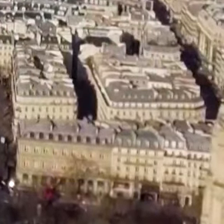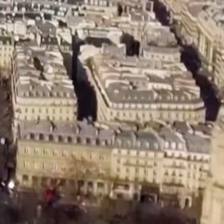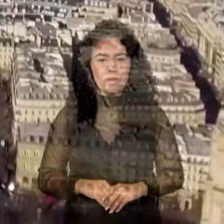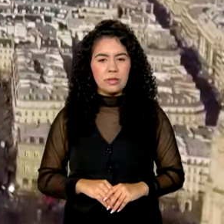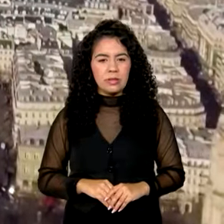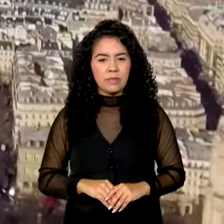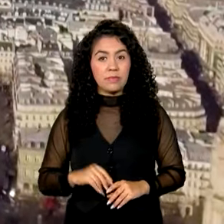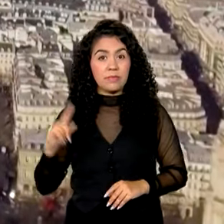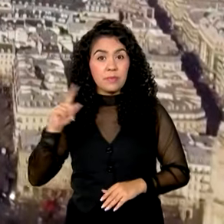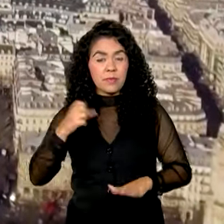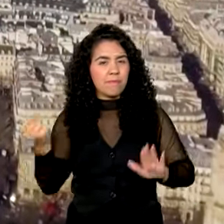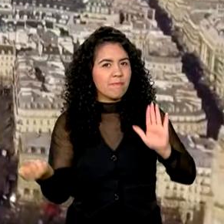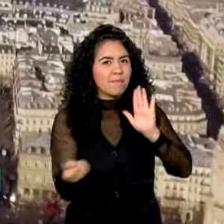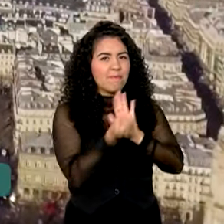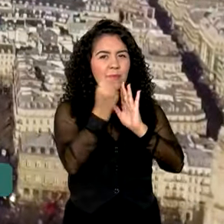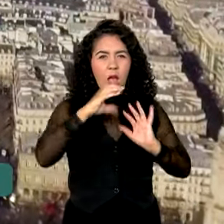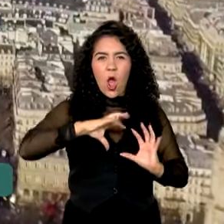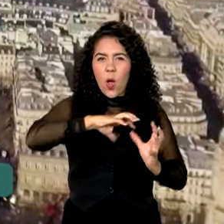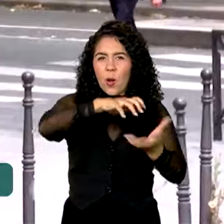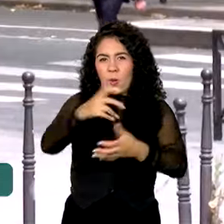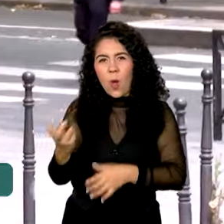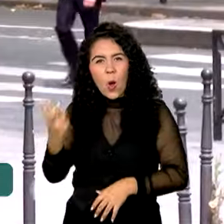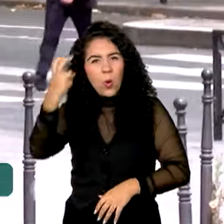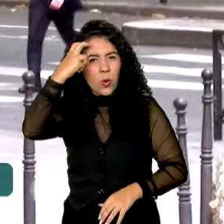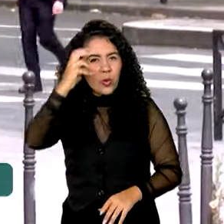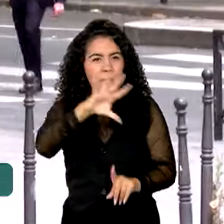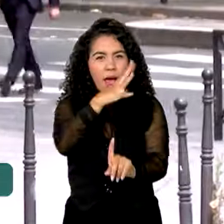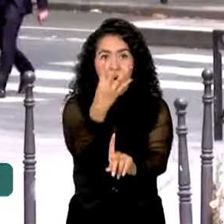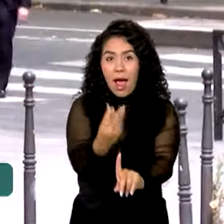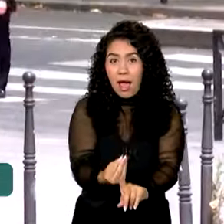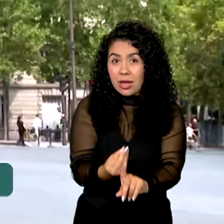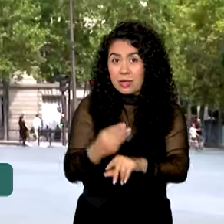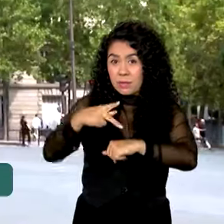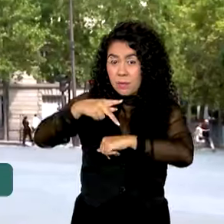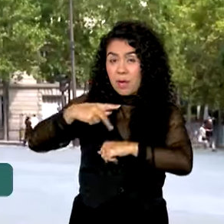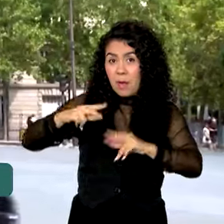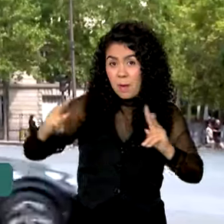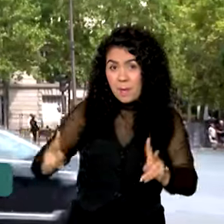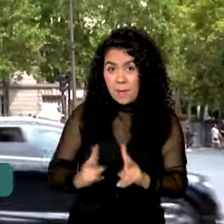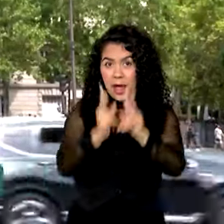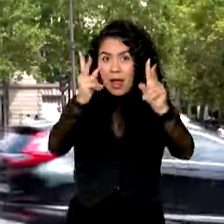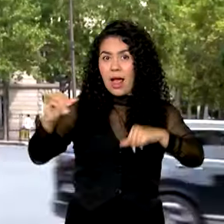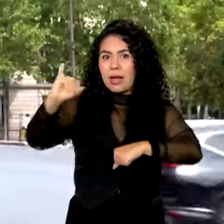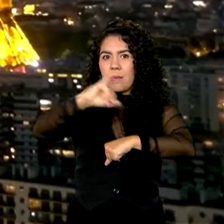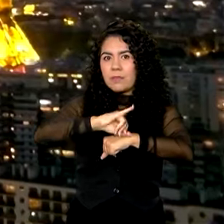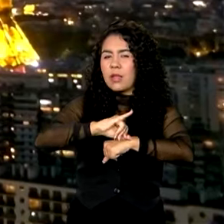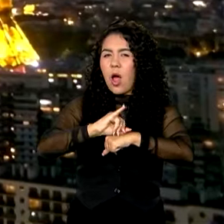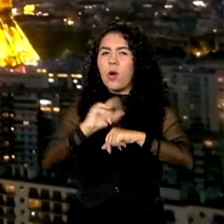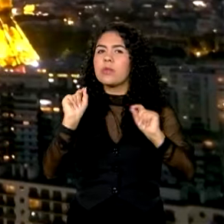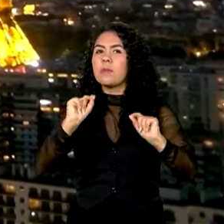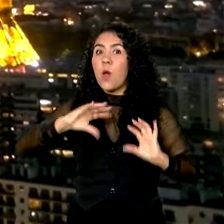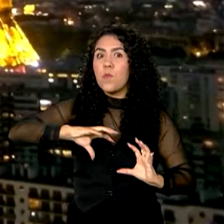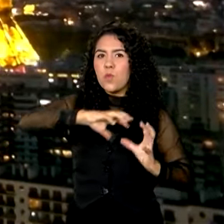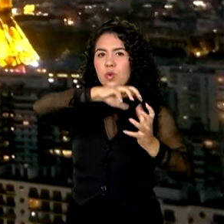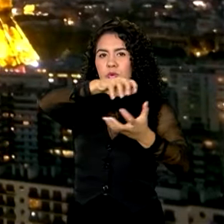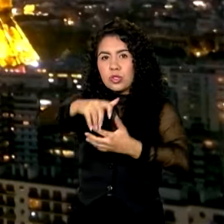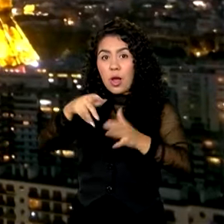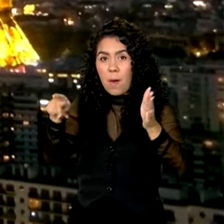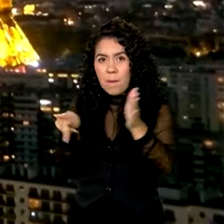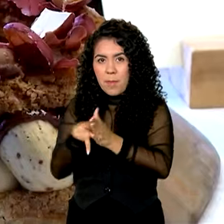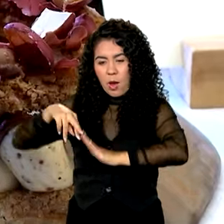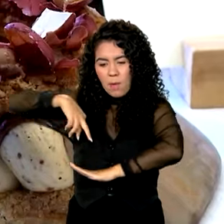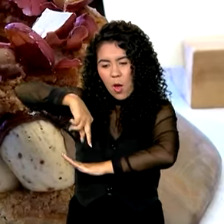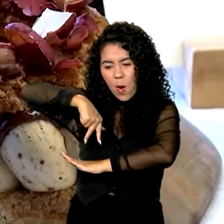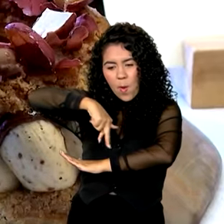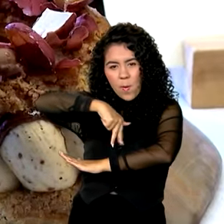Símbolo global de cultura e arte, Paris é também uma das capitais mundiais da moda. Conhecida como a Cidade